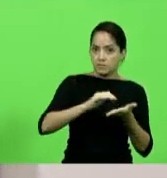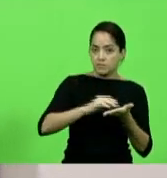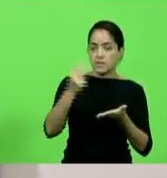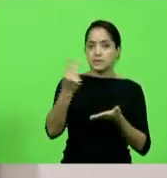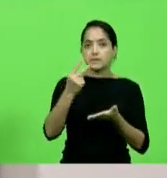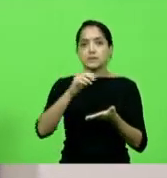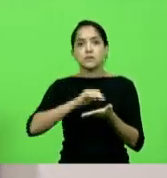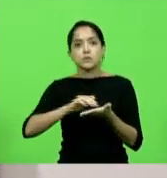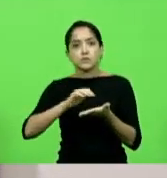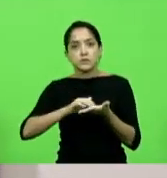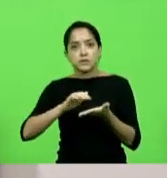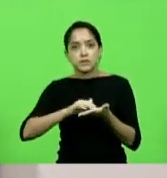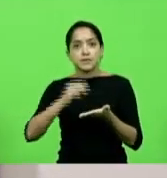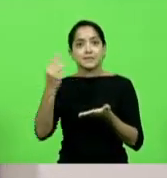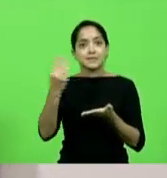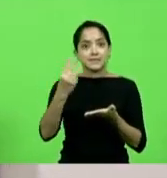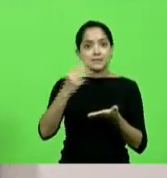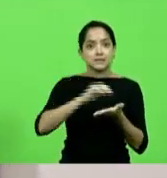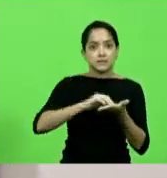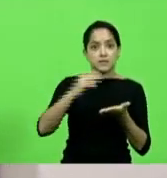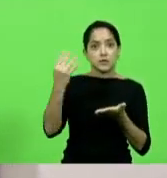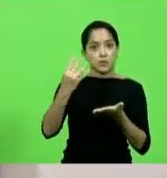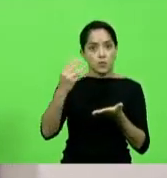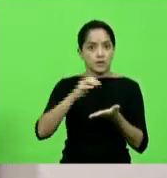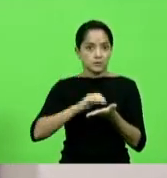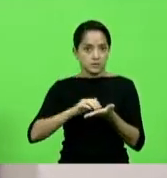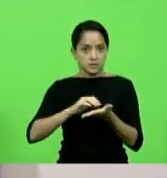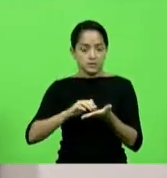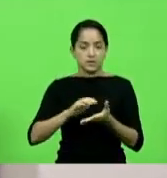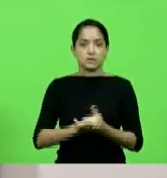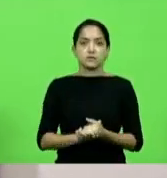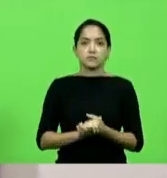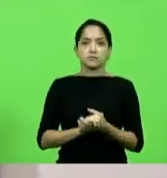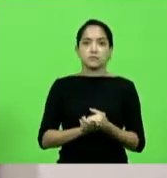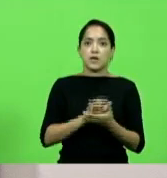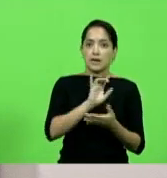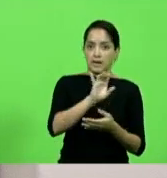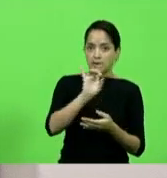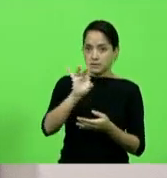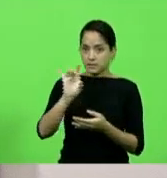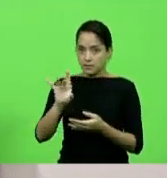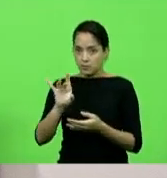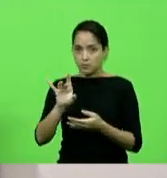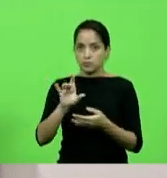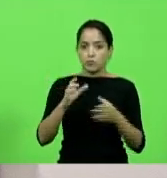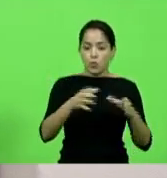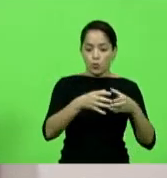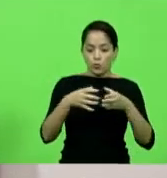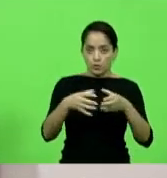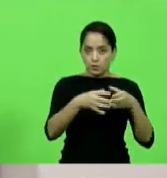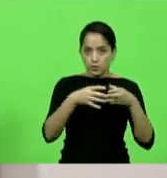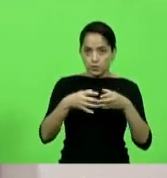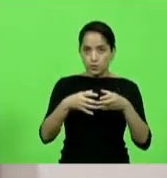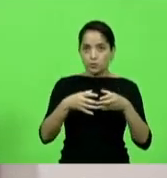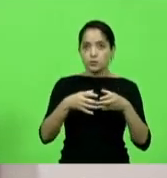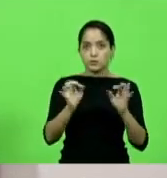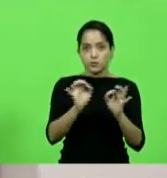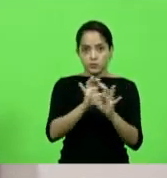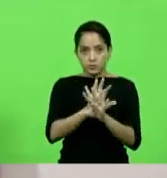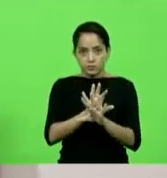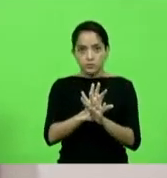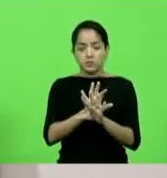segundo secretário, terceiro e quarto secretário, individualmente ou em chapa. Depois de cumprido o prazo